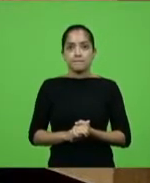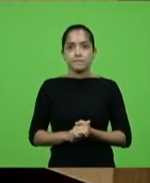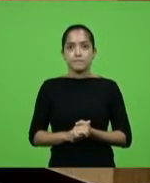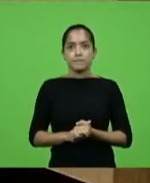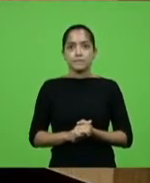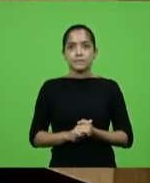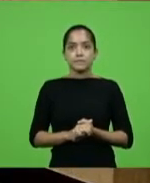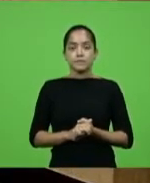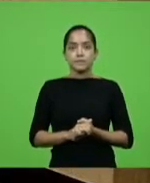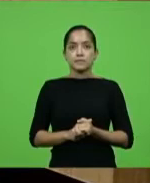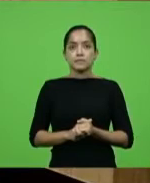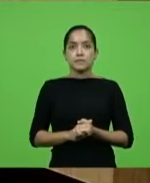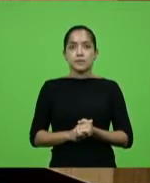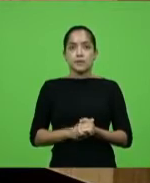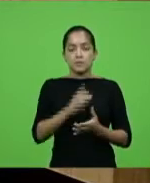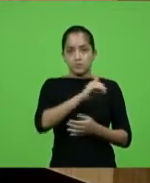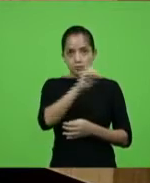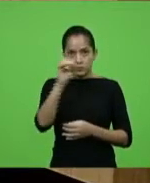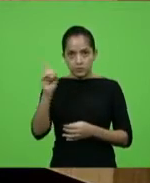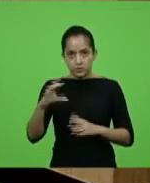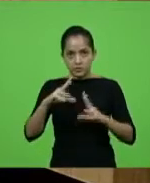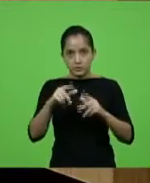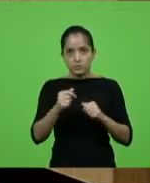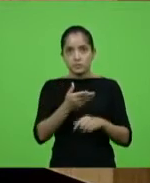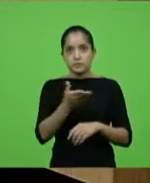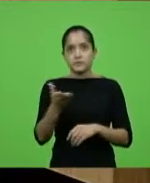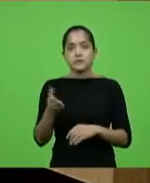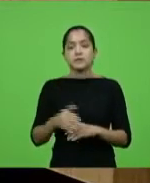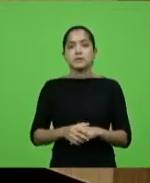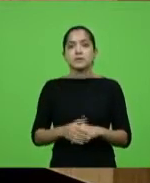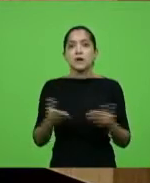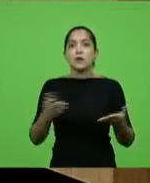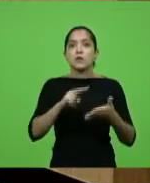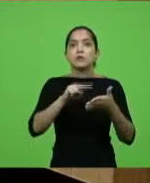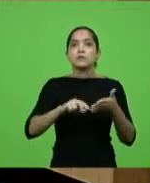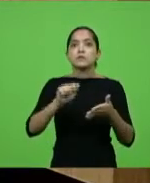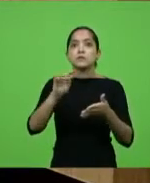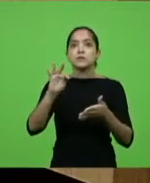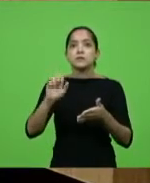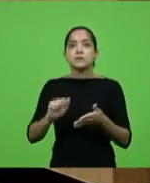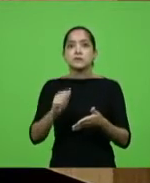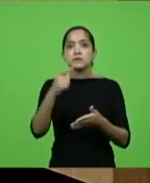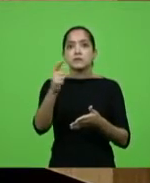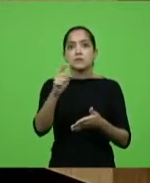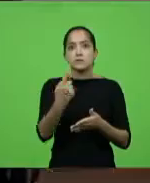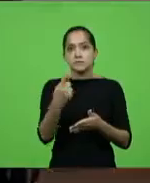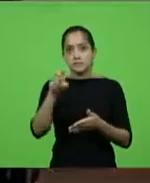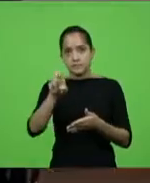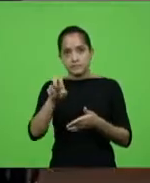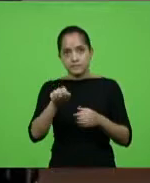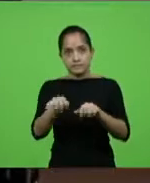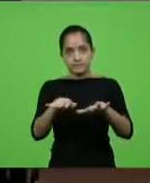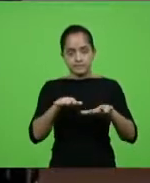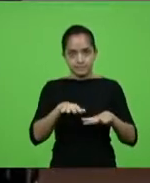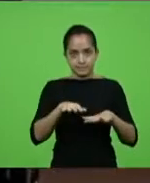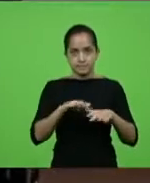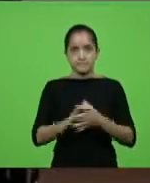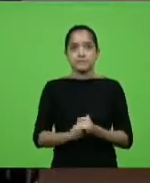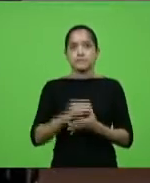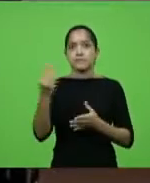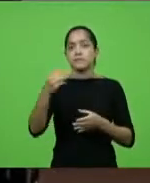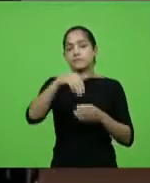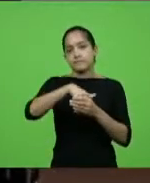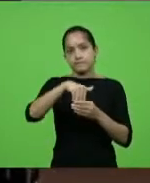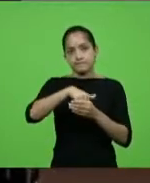Muito bem, presidente. Bom dia, bom dia a todos. Eu faço a leitura da ata da 15ª sessão ordinária da